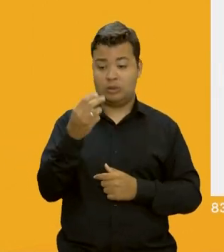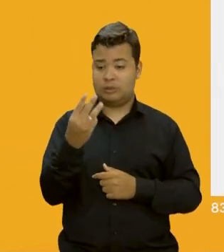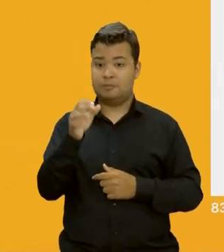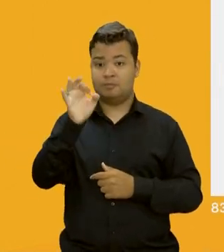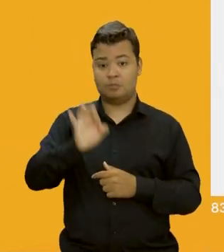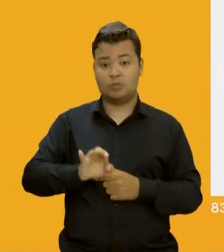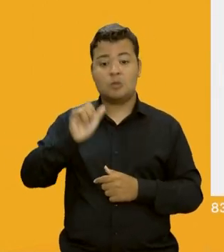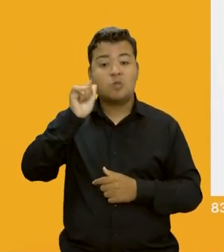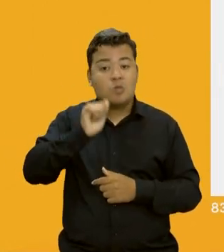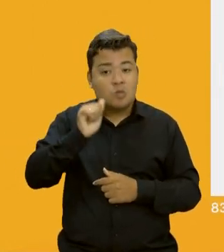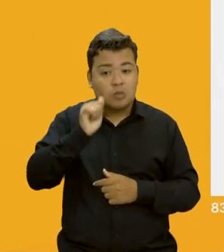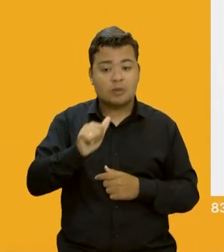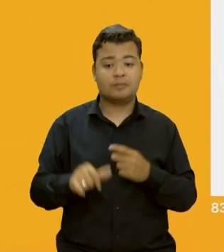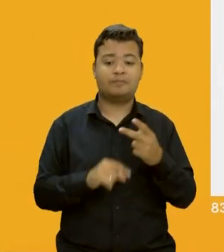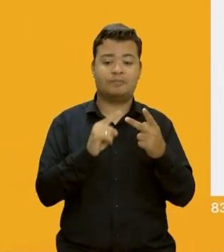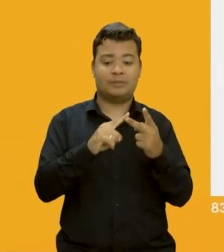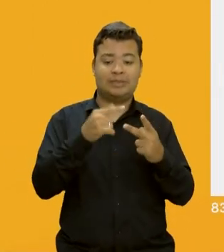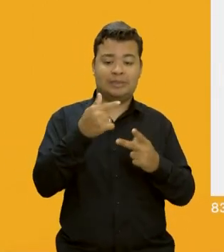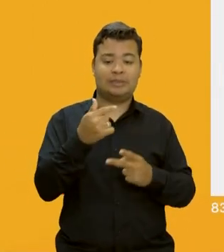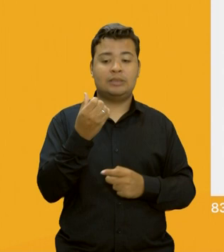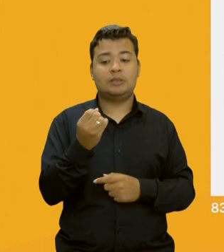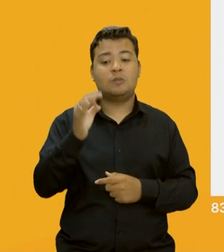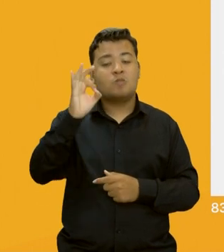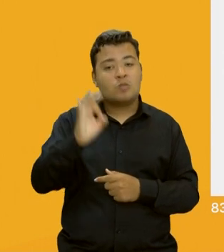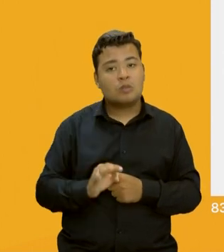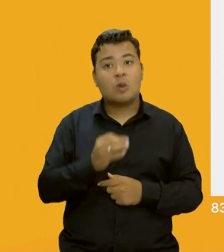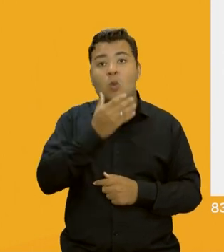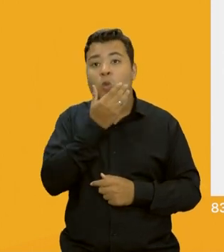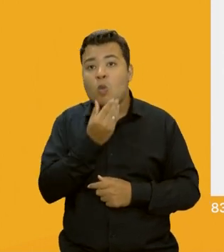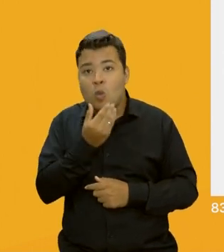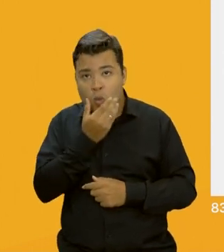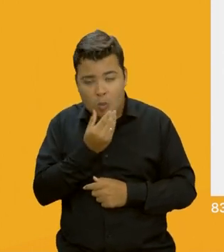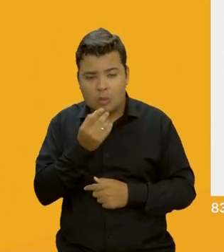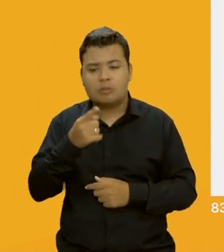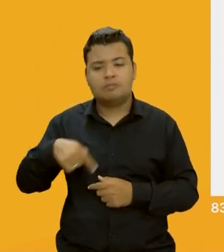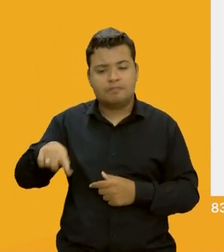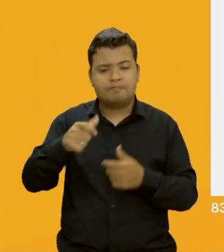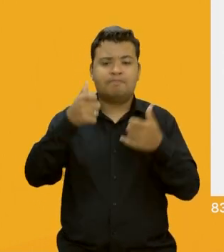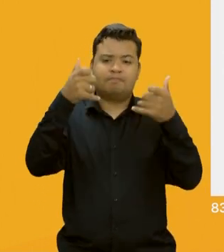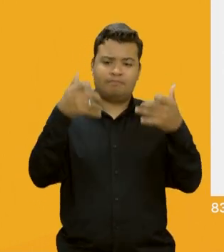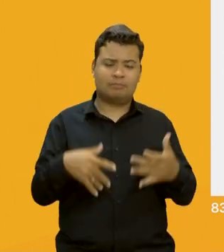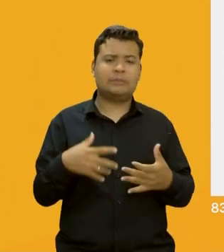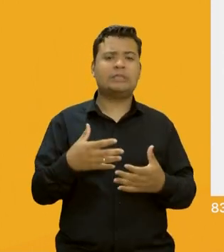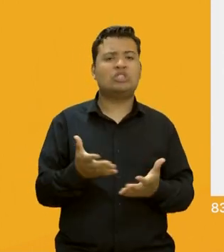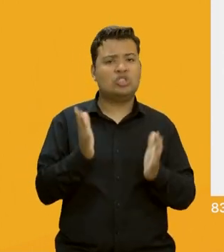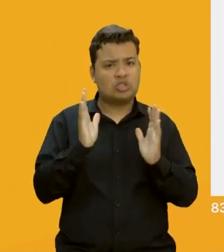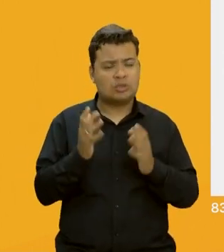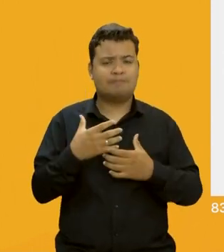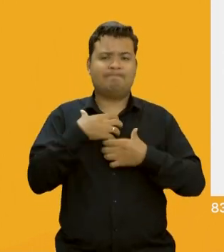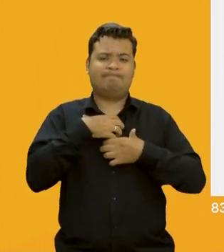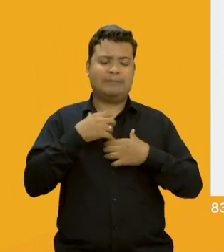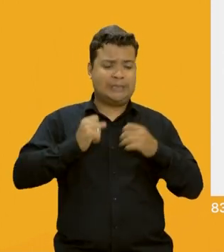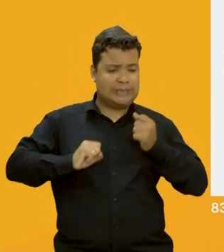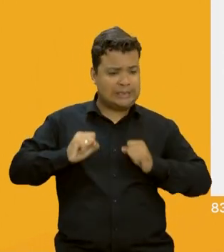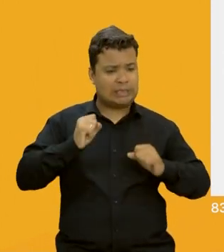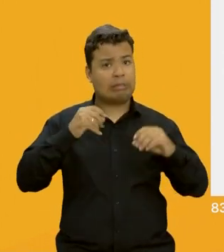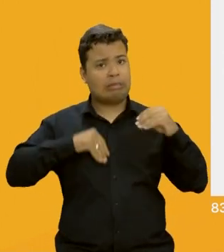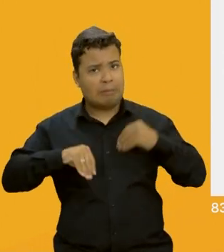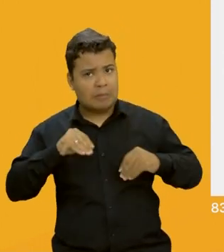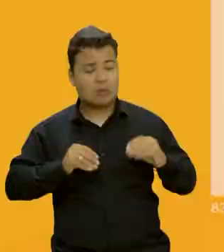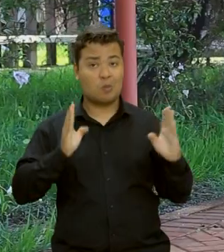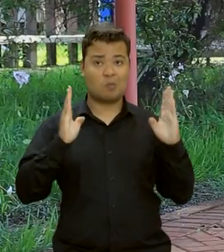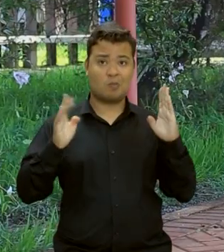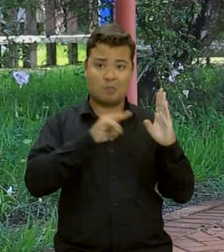mulheres e 76% dos homens afirmaram que sofreram de ansiedade ou depressão durante o